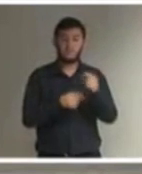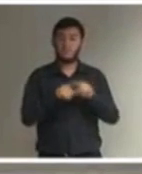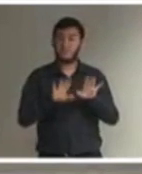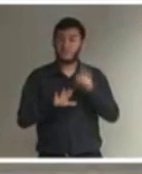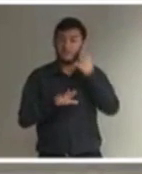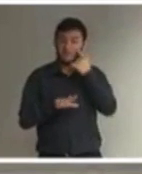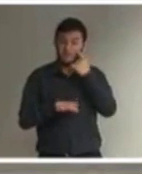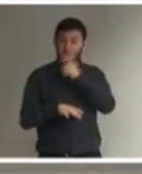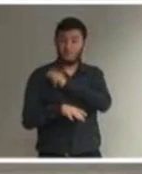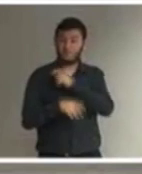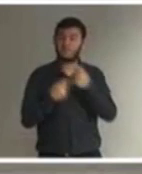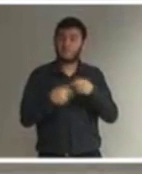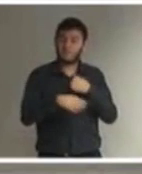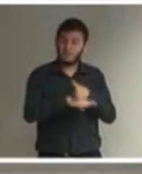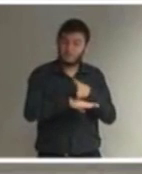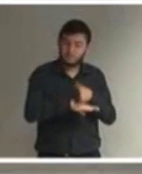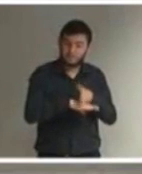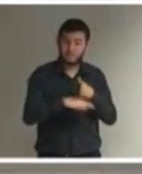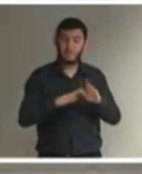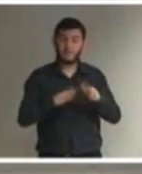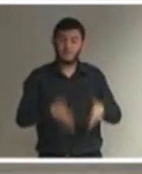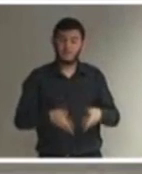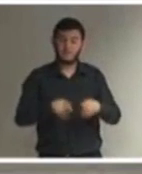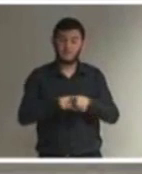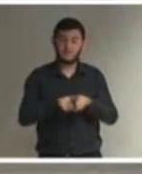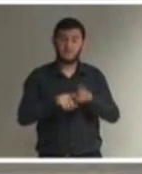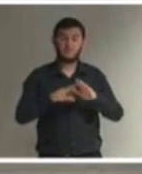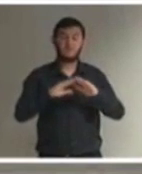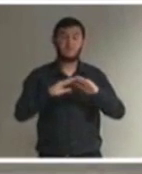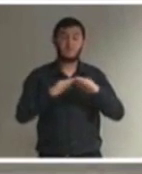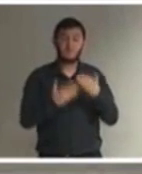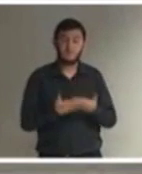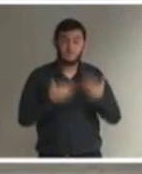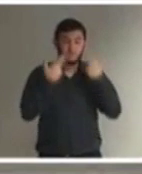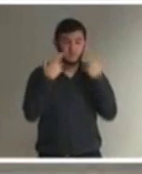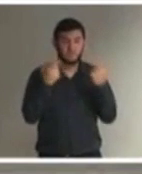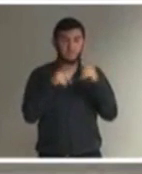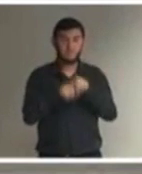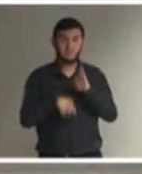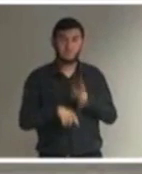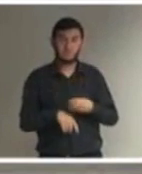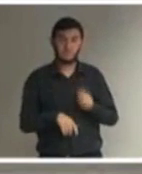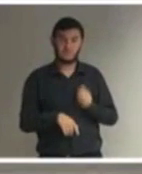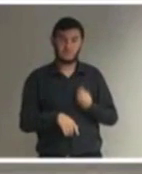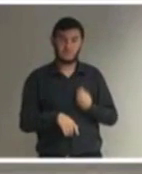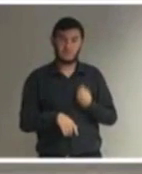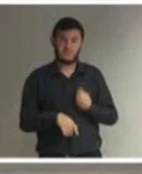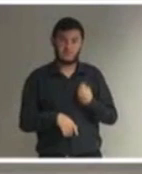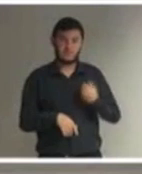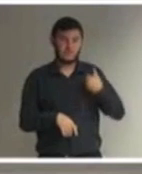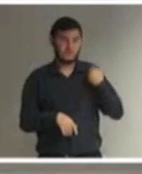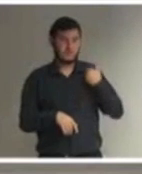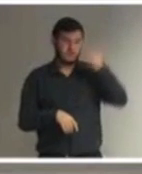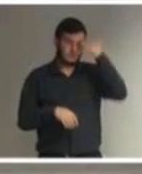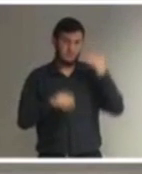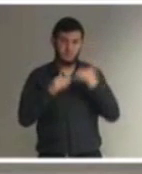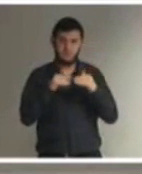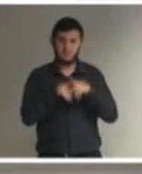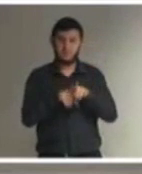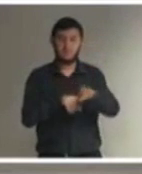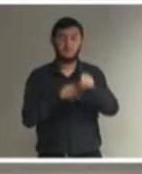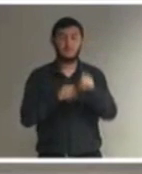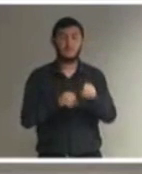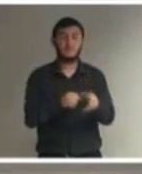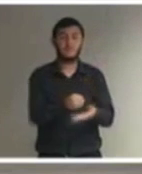esteja frequentando um ensino comum, se eles estiverem em idade de frequência ao ensino fundamental, ou melhor, ao ensino